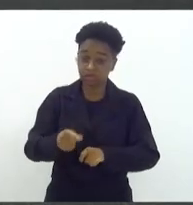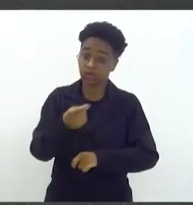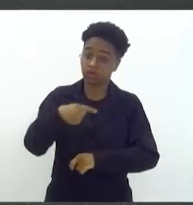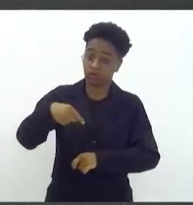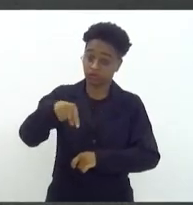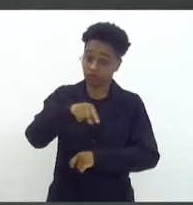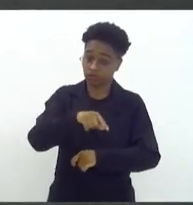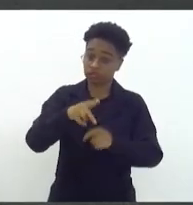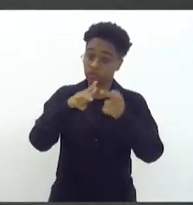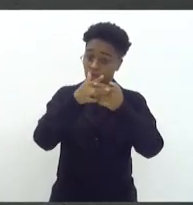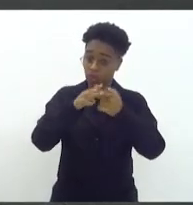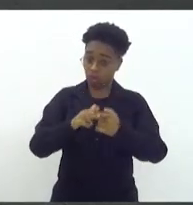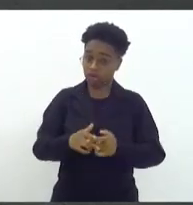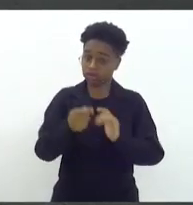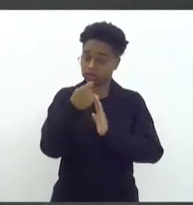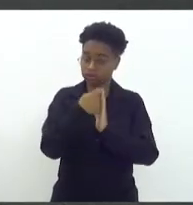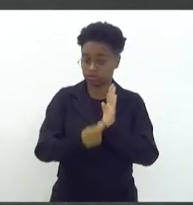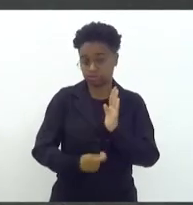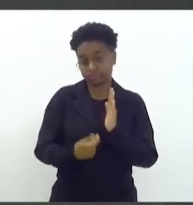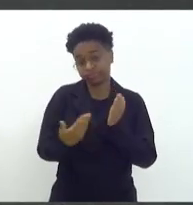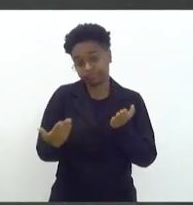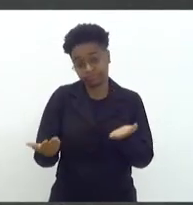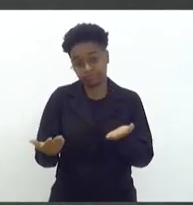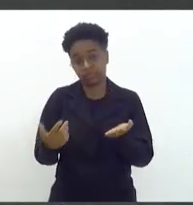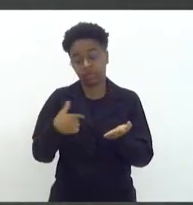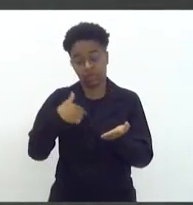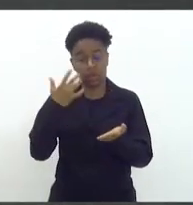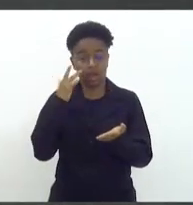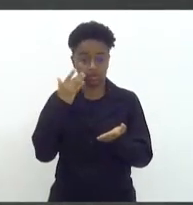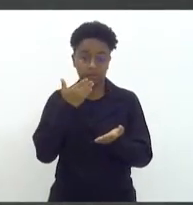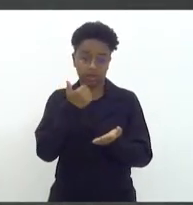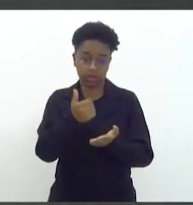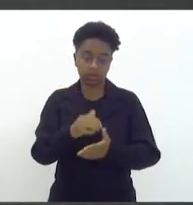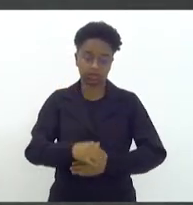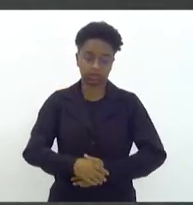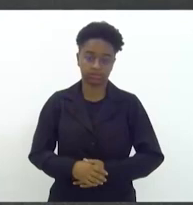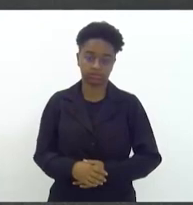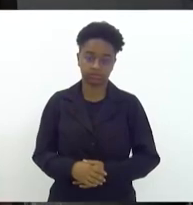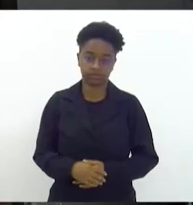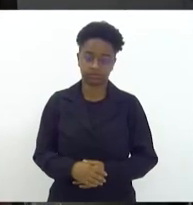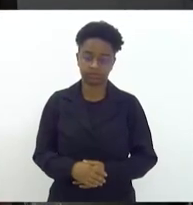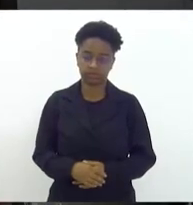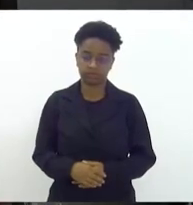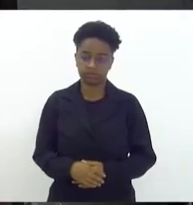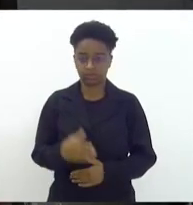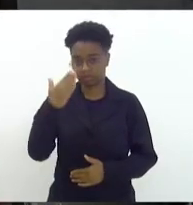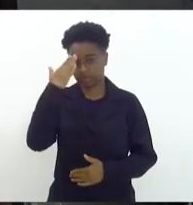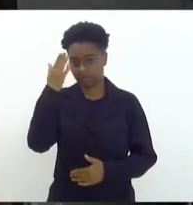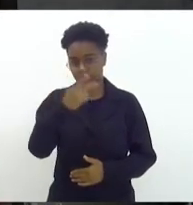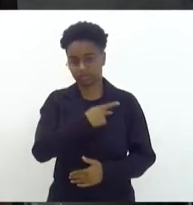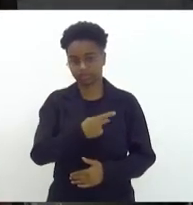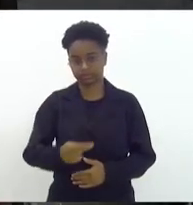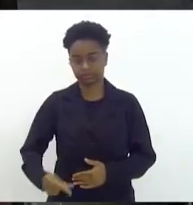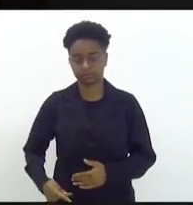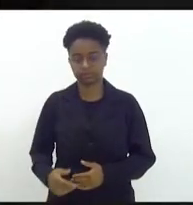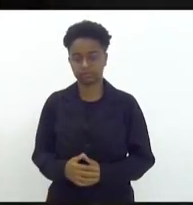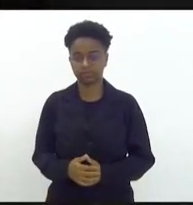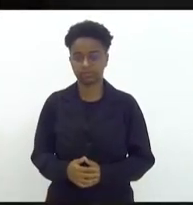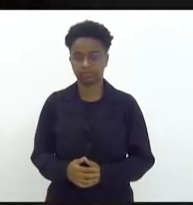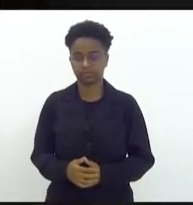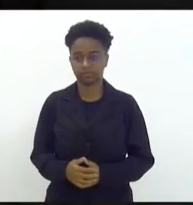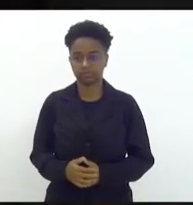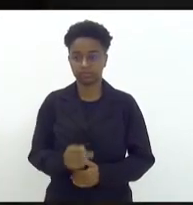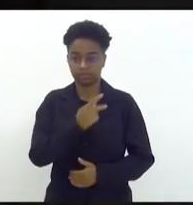fazer essa correção, seria boa. Muito obrigado, Sra. Presidente. A presidência